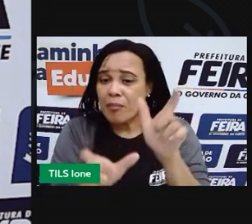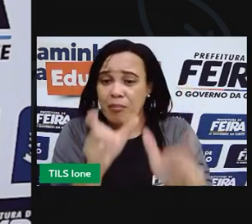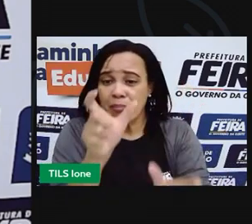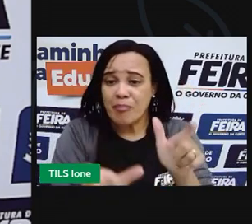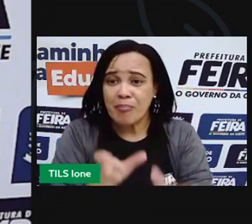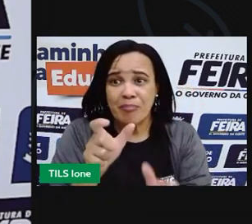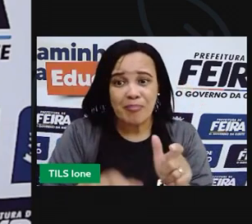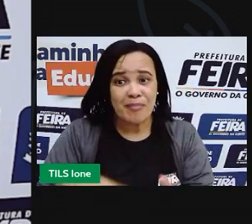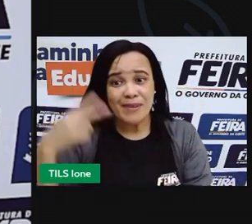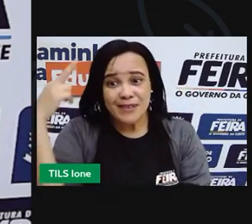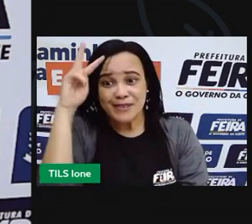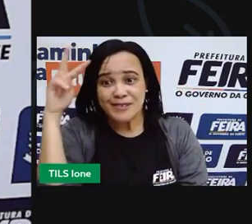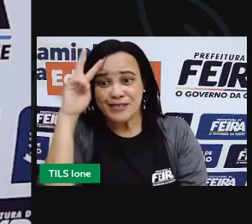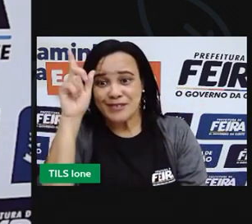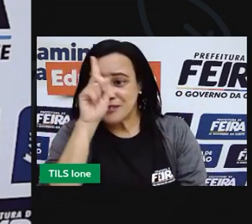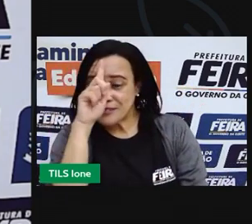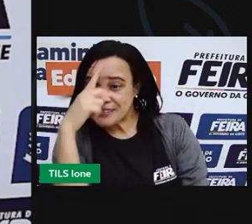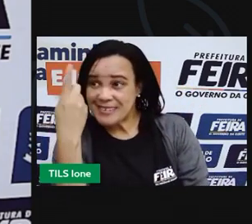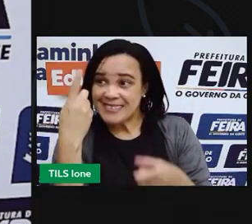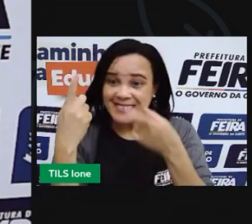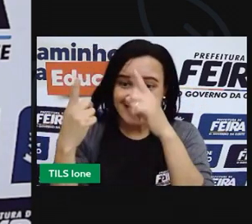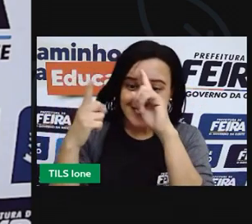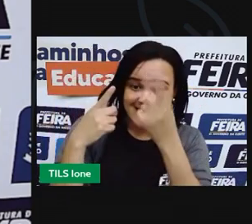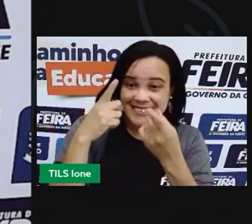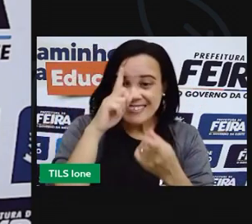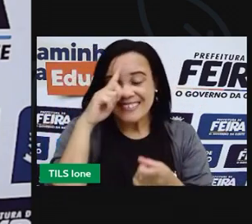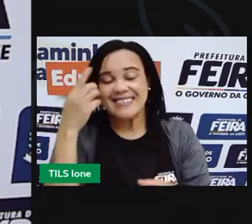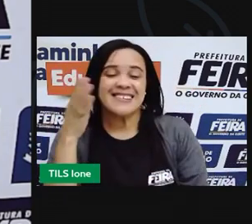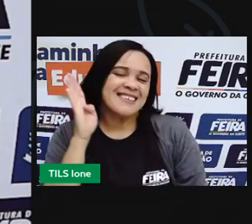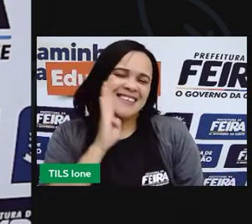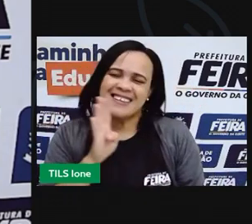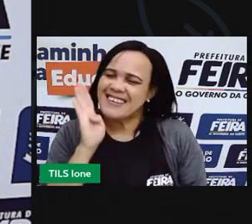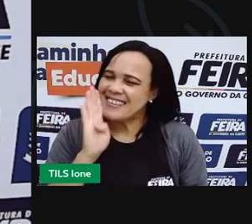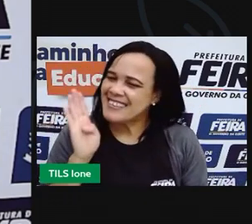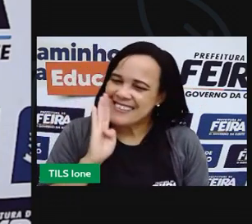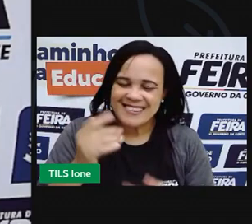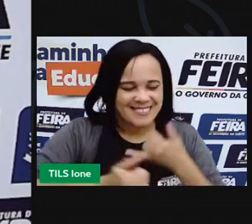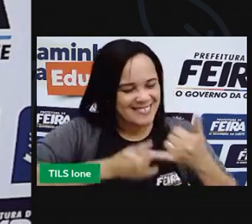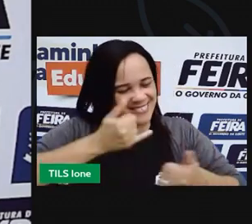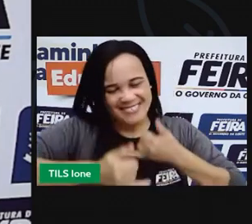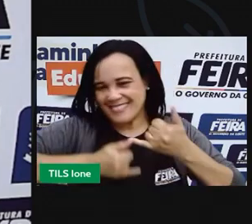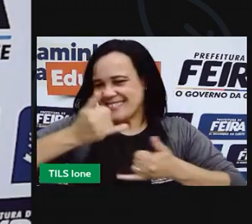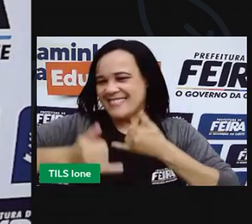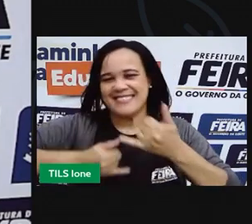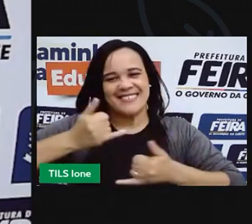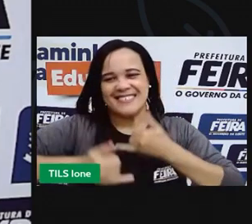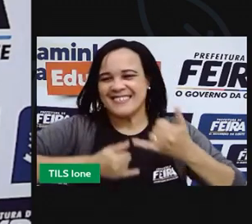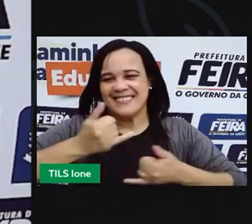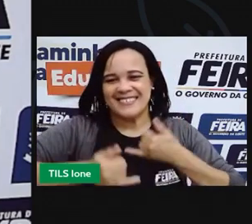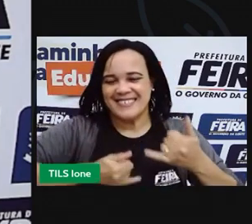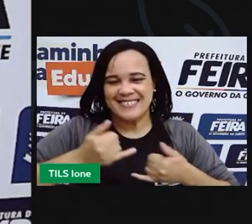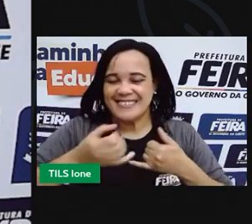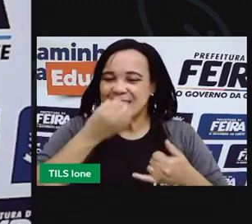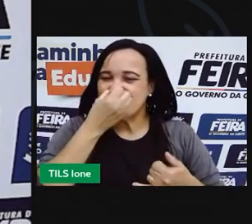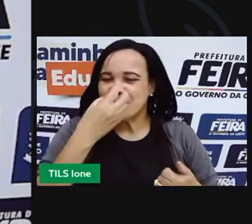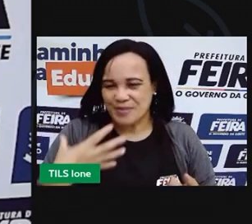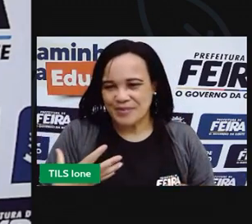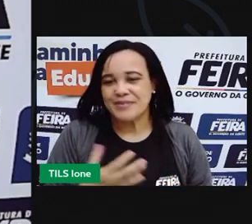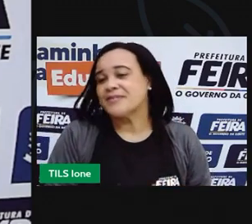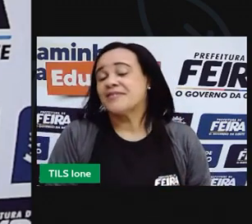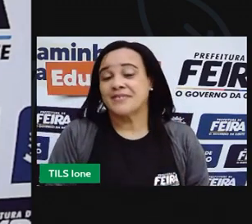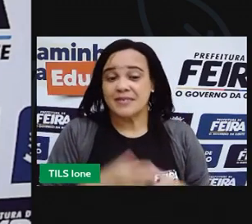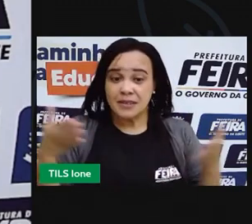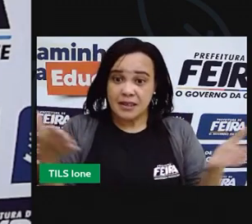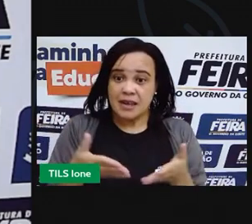em casa. E o quanto é divertido fazer isso. Agora, crianças, eu quero mostrar pra vocês